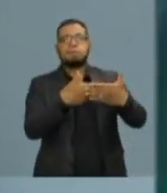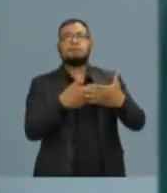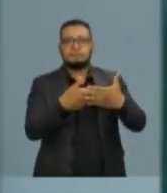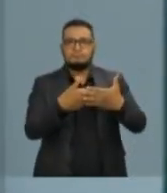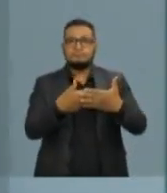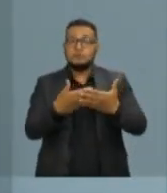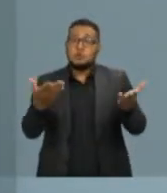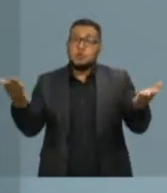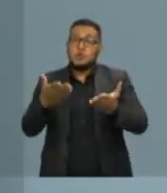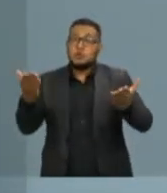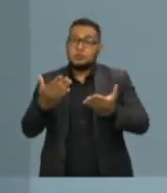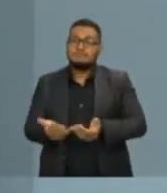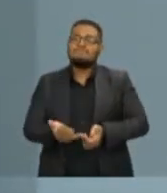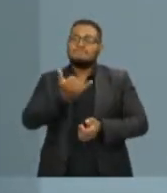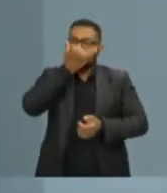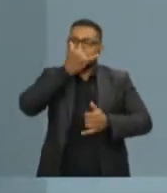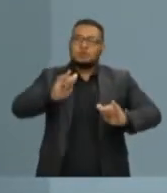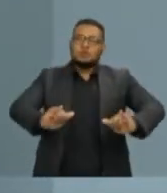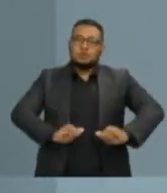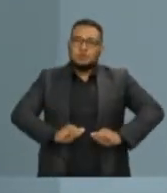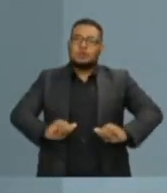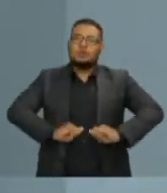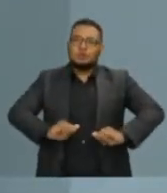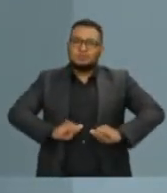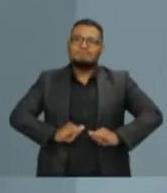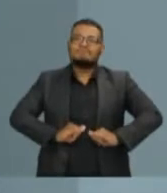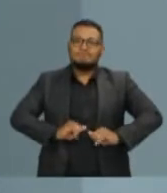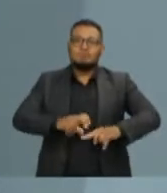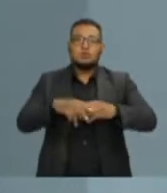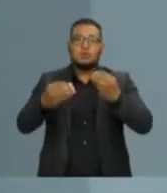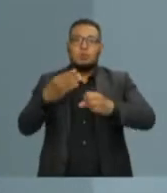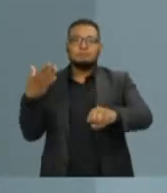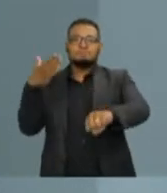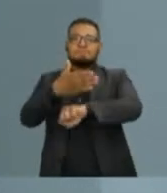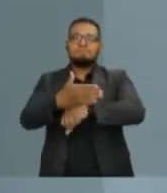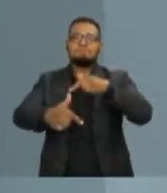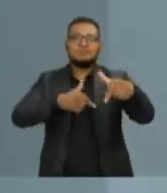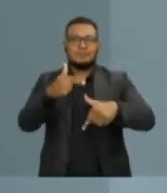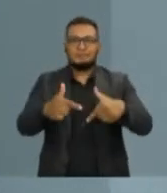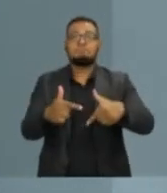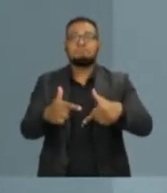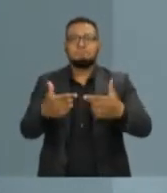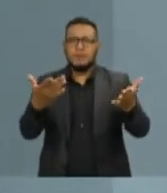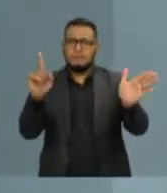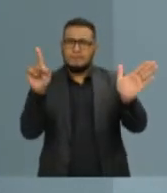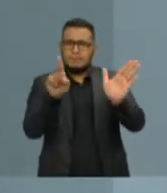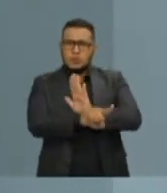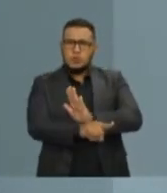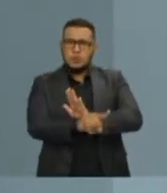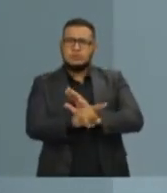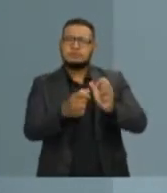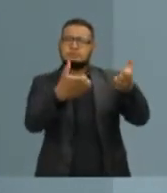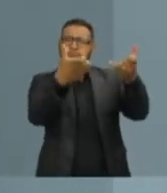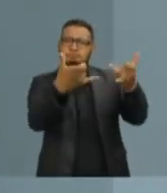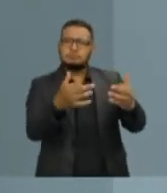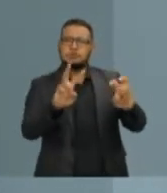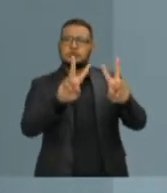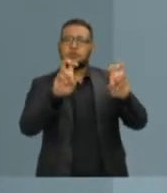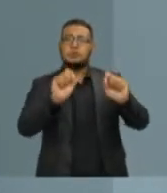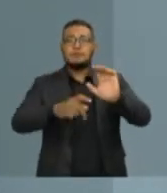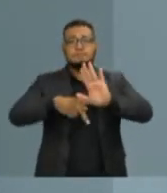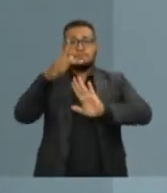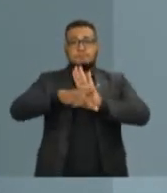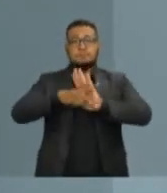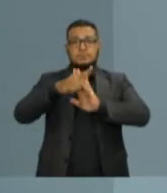estão sofrendo e não estão conseguindo se reintegrar ao mercado de trabalho. Eu pergunto e gostaria que o senhor falasse um pouquinho sobre o programa